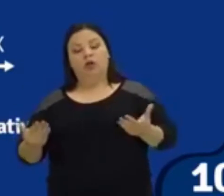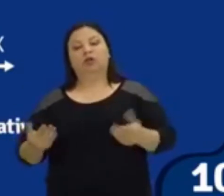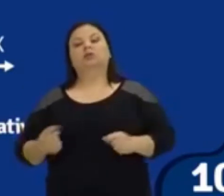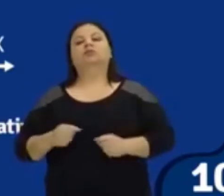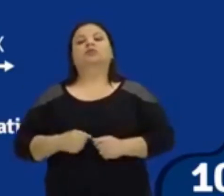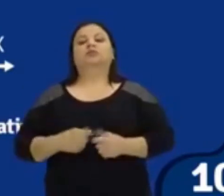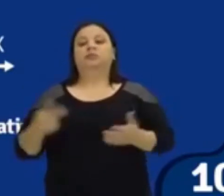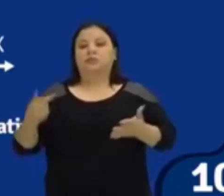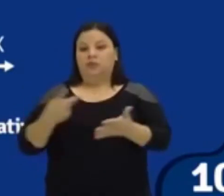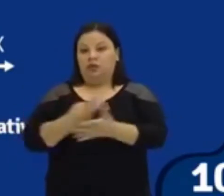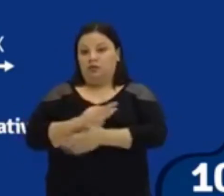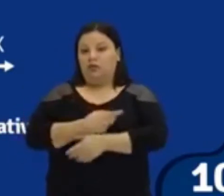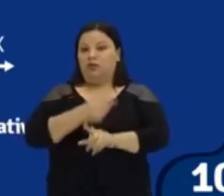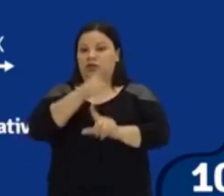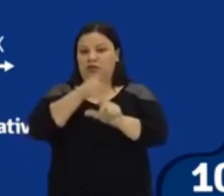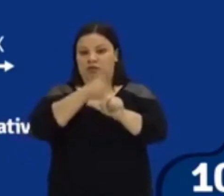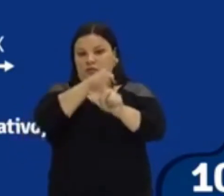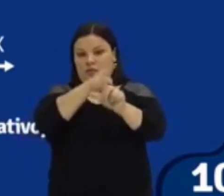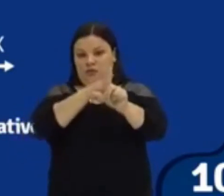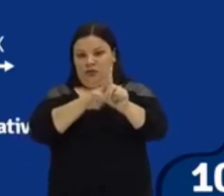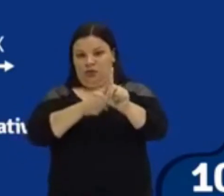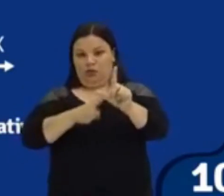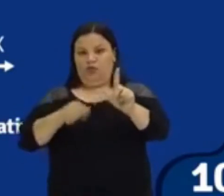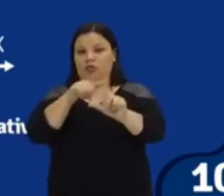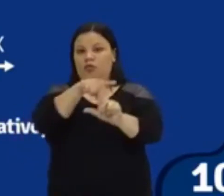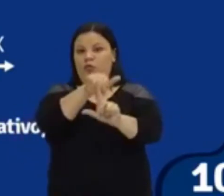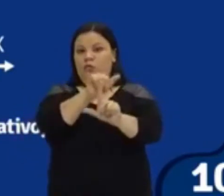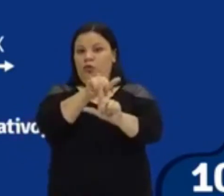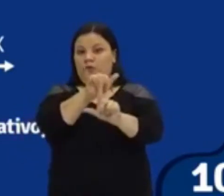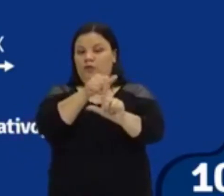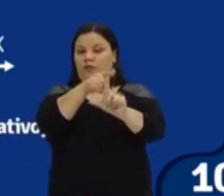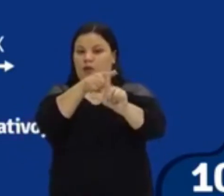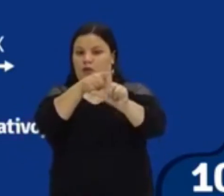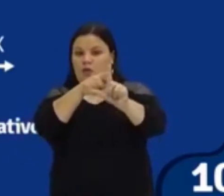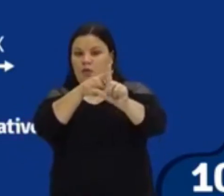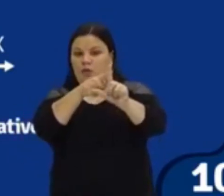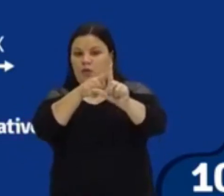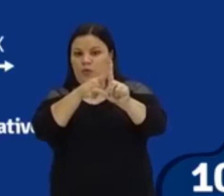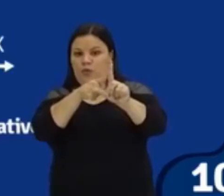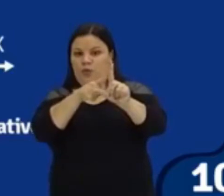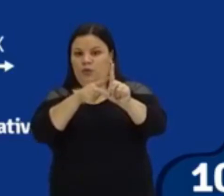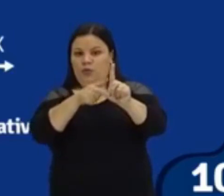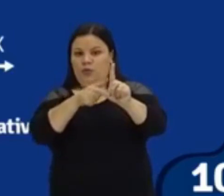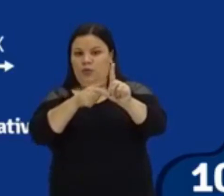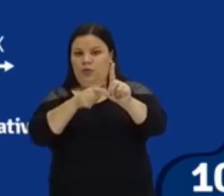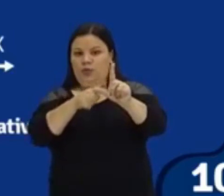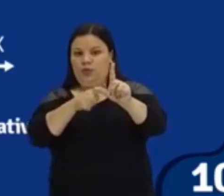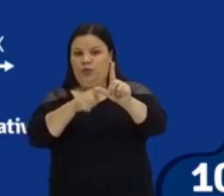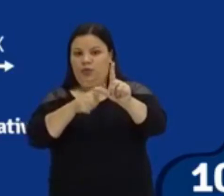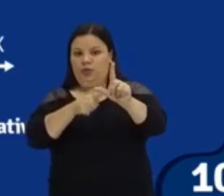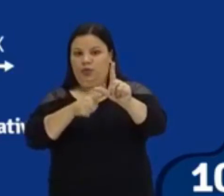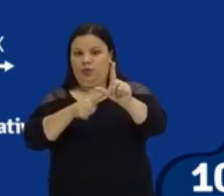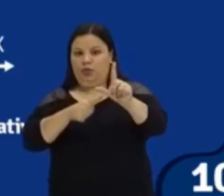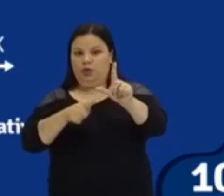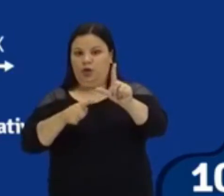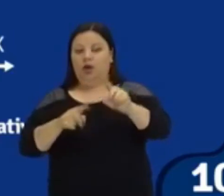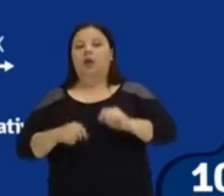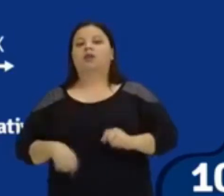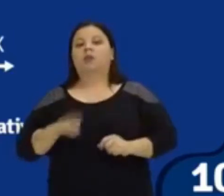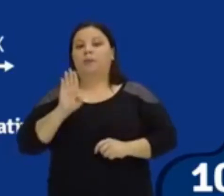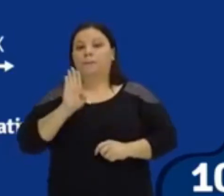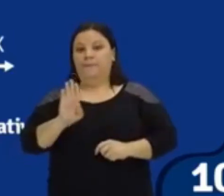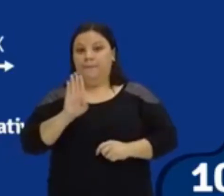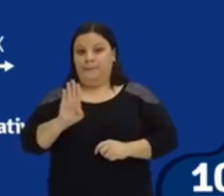após passar pelo eixo Y, o gráfico da função está descendo ainda, tá? Então, a gente diz que o valor do B,